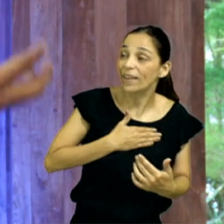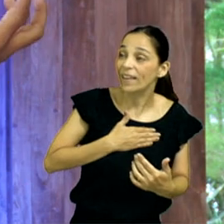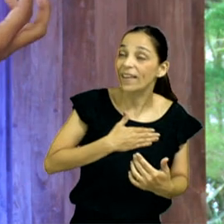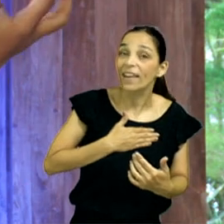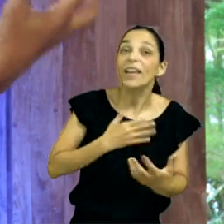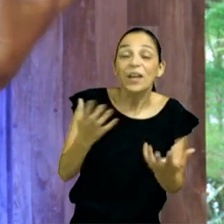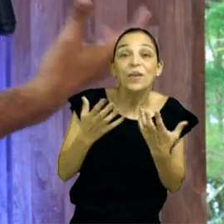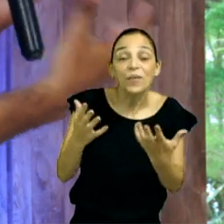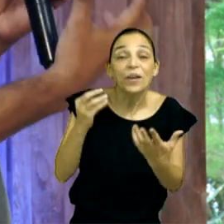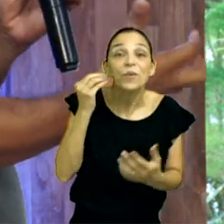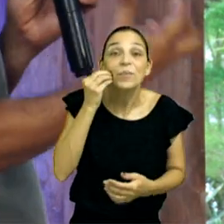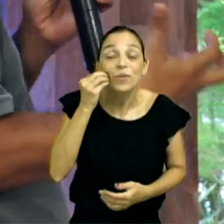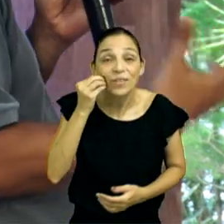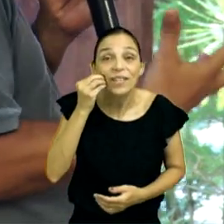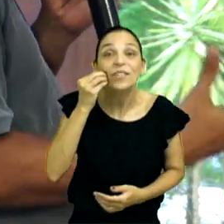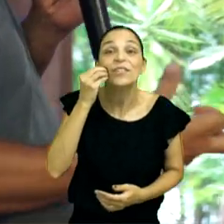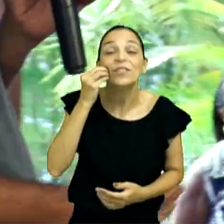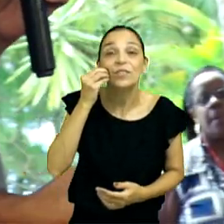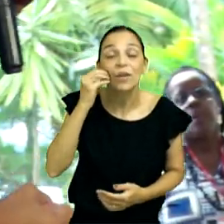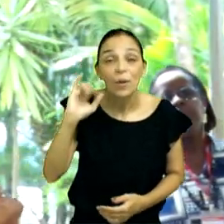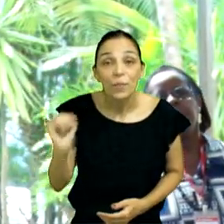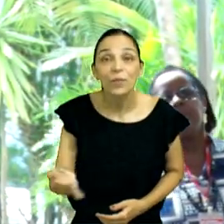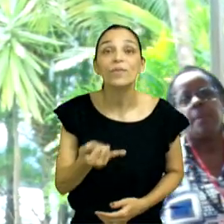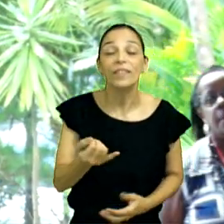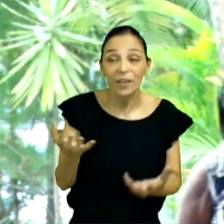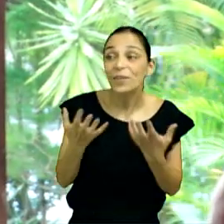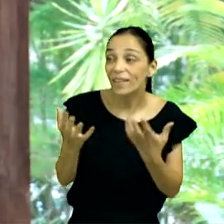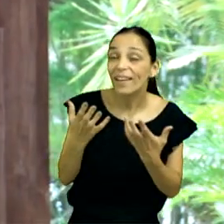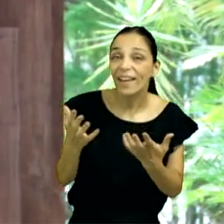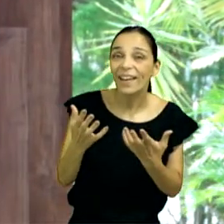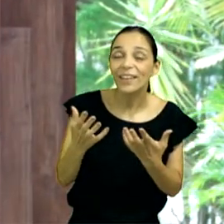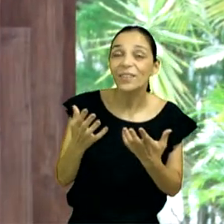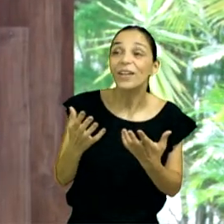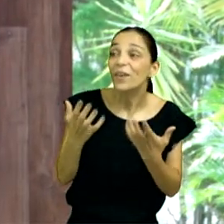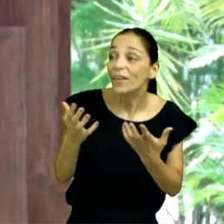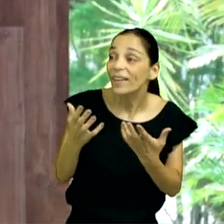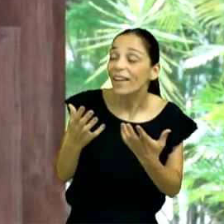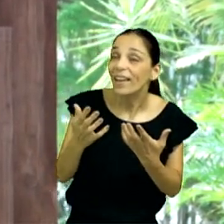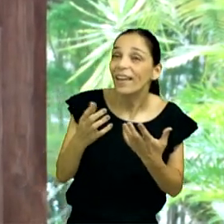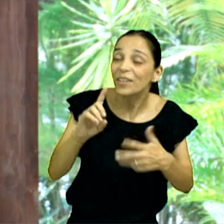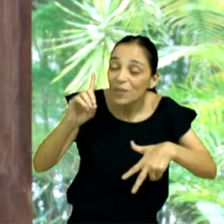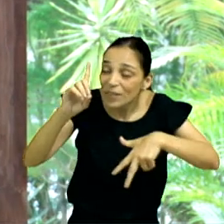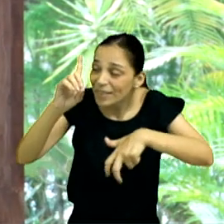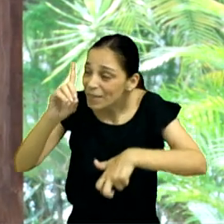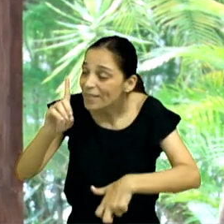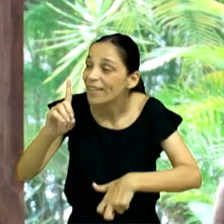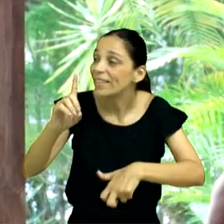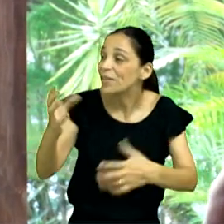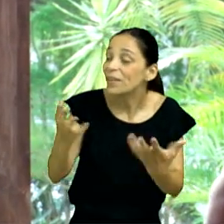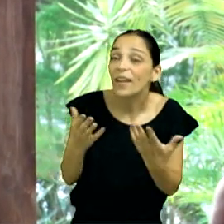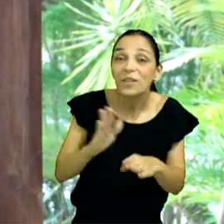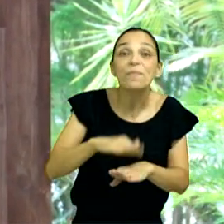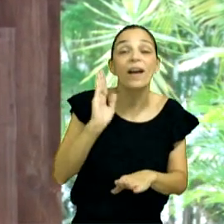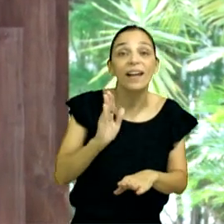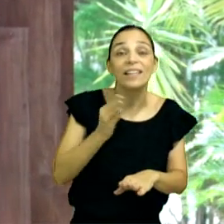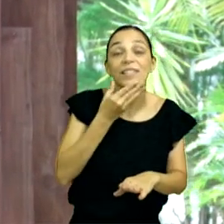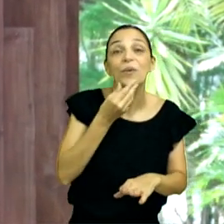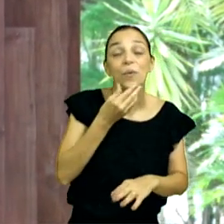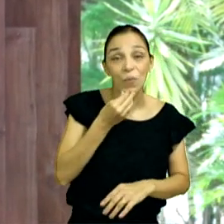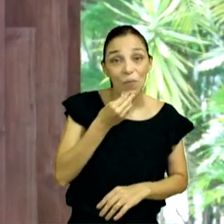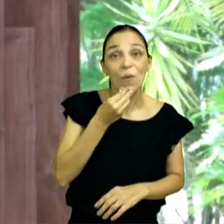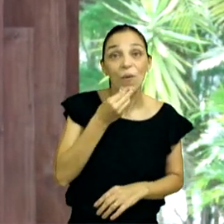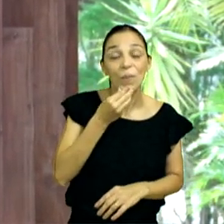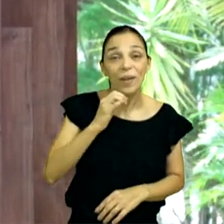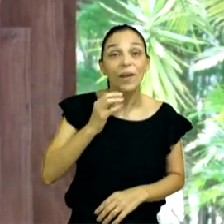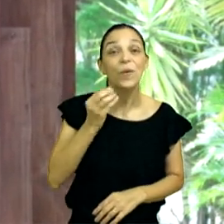eu quero aproveitar essa oportunidade, eu quero me render a esse Deus, eu quero mais, e assim aconteceu,